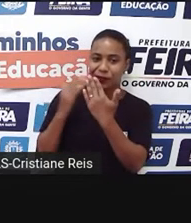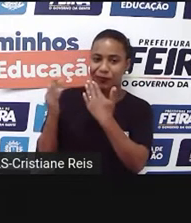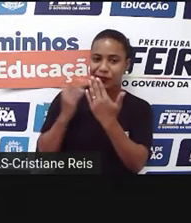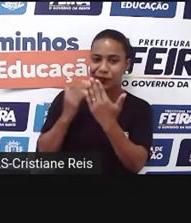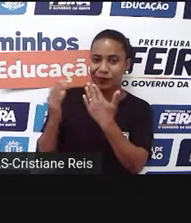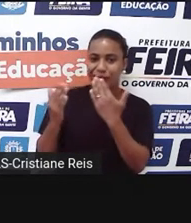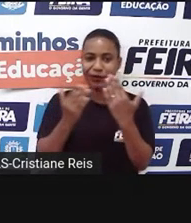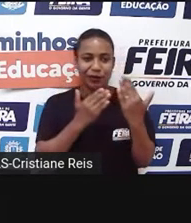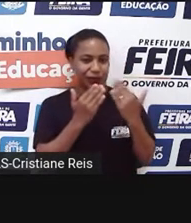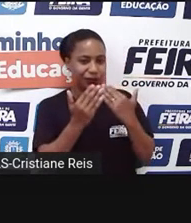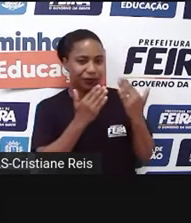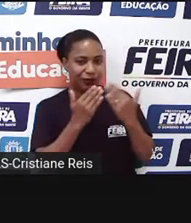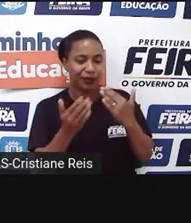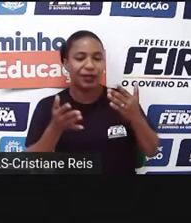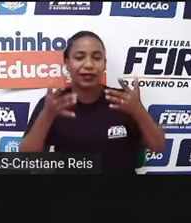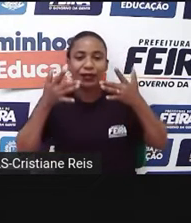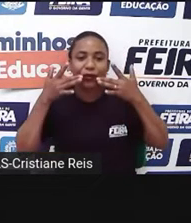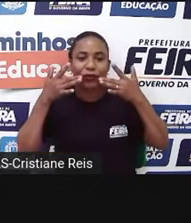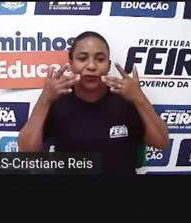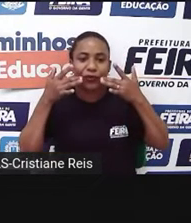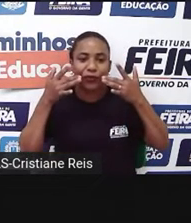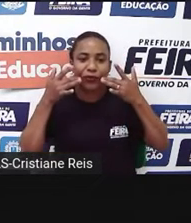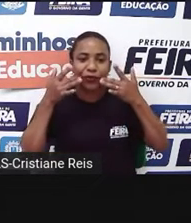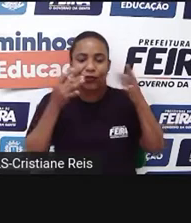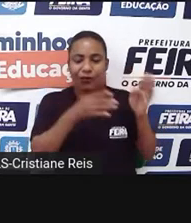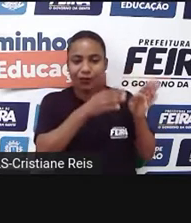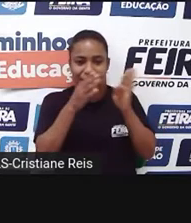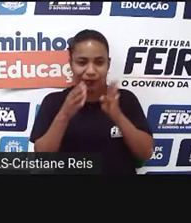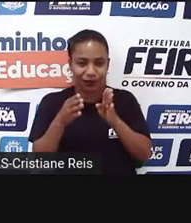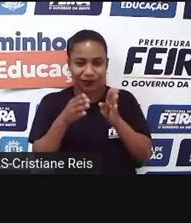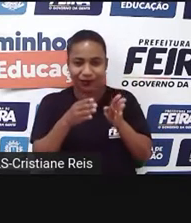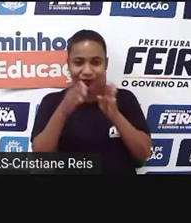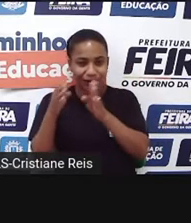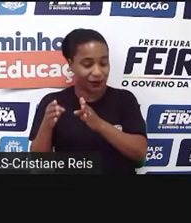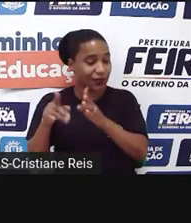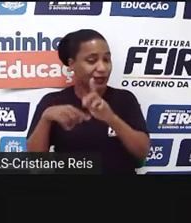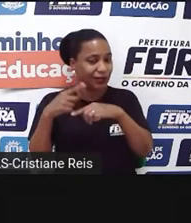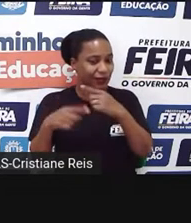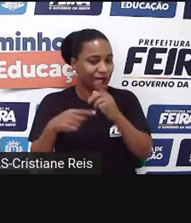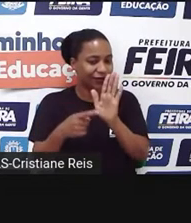atos e cenas. Depois a gente vai ver um exemplo na prática para compreender isso.